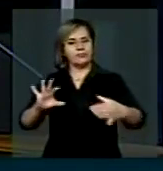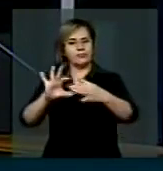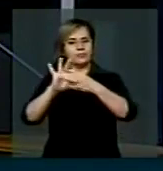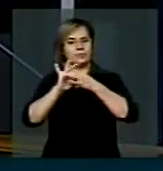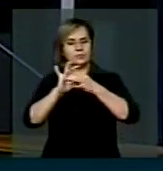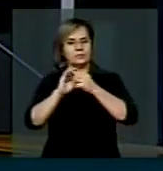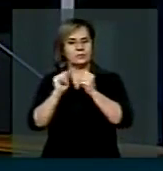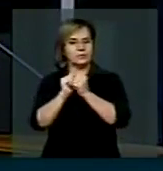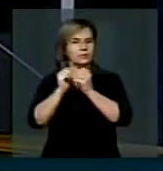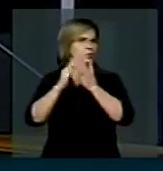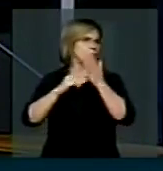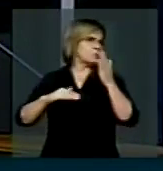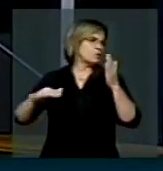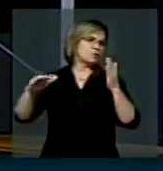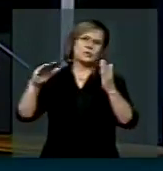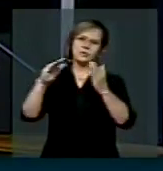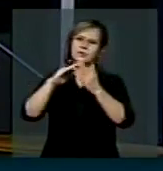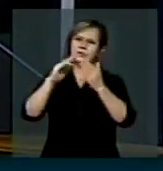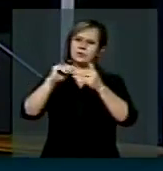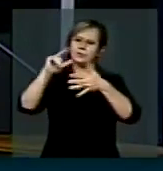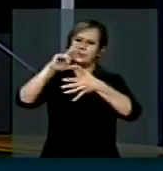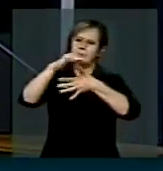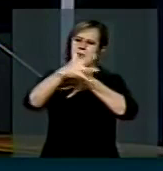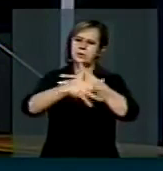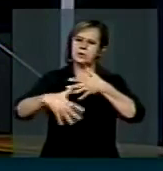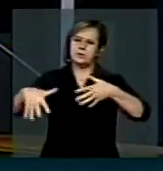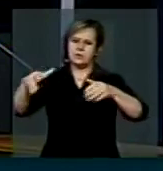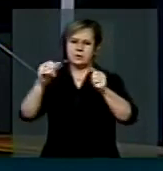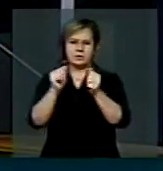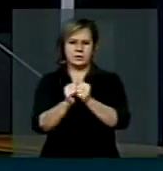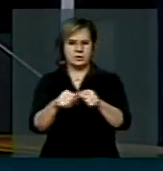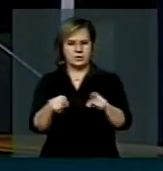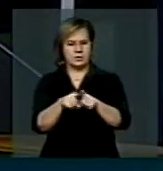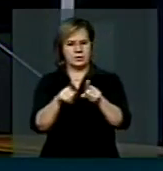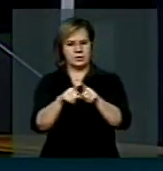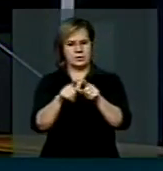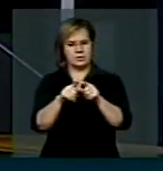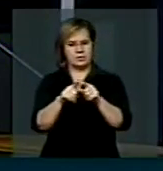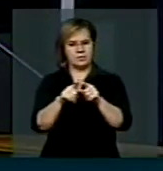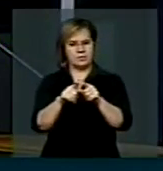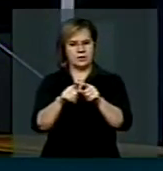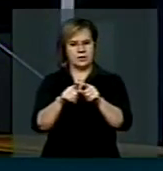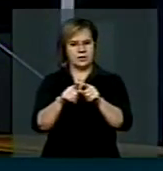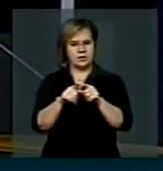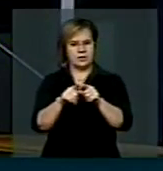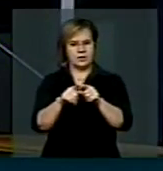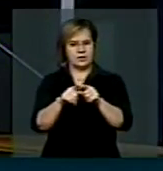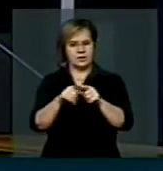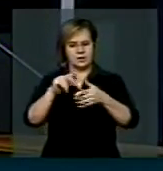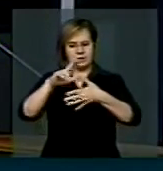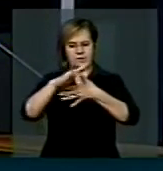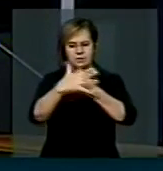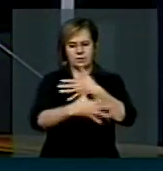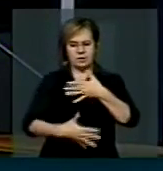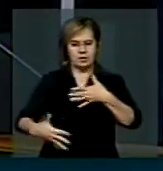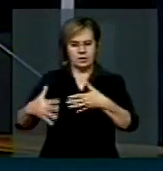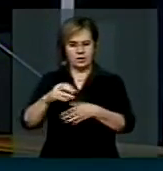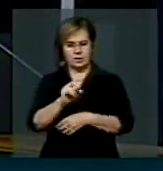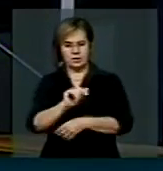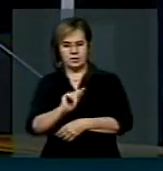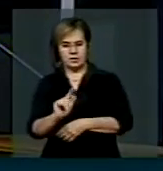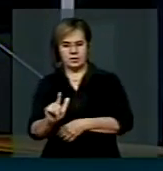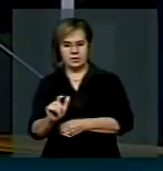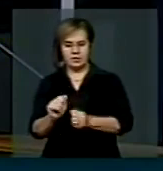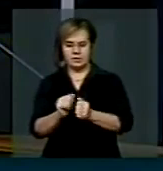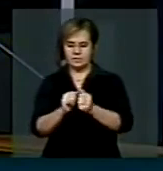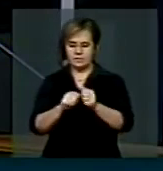a Guiana Francesa, a América Central, através da Venezuela, e a América, desculpa, a América do Sul, também na